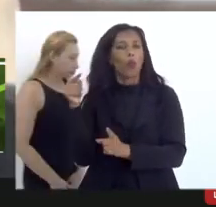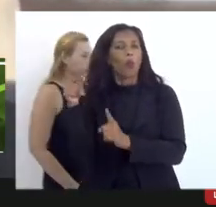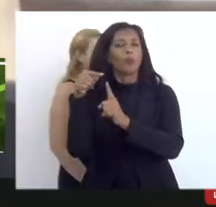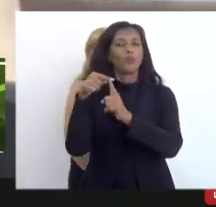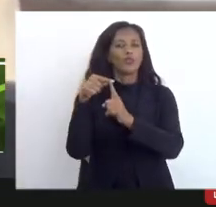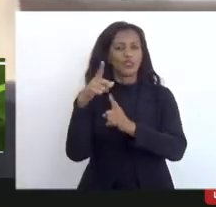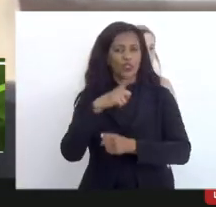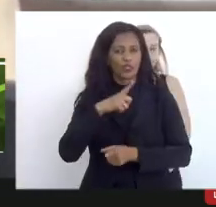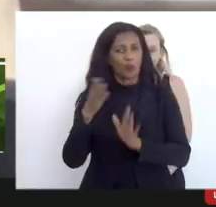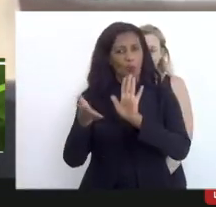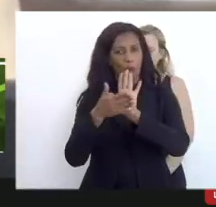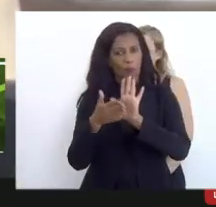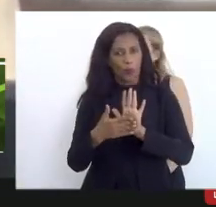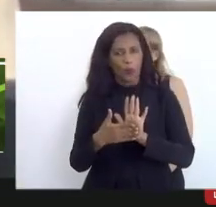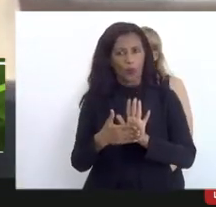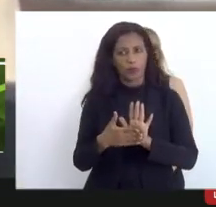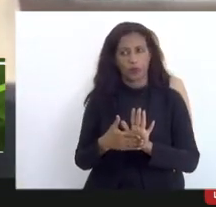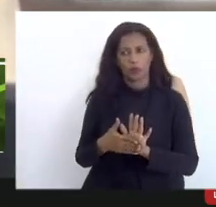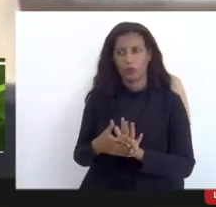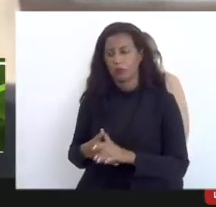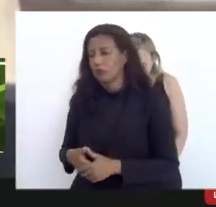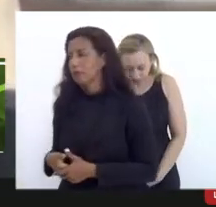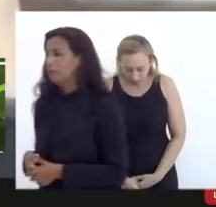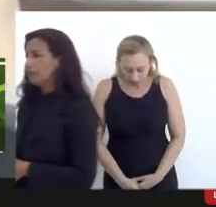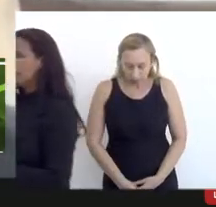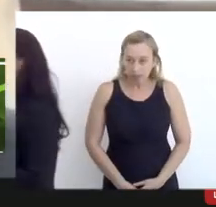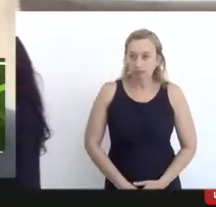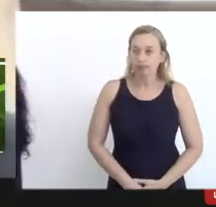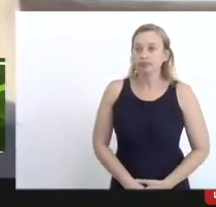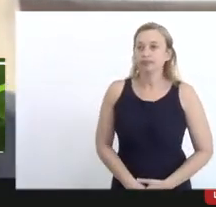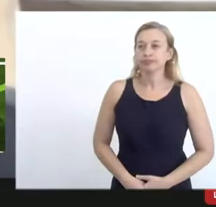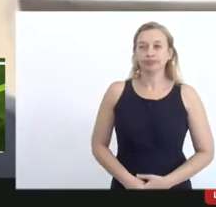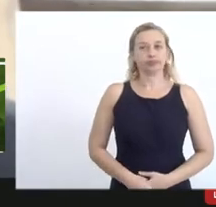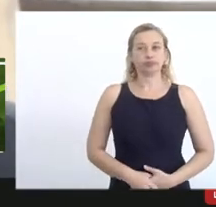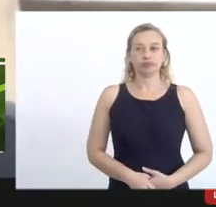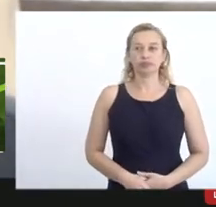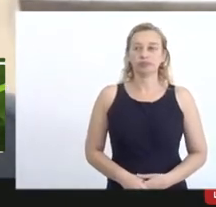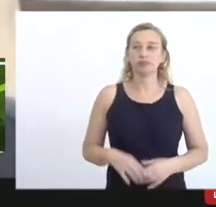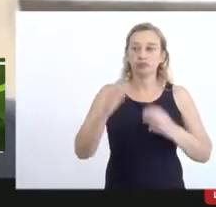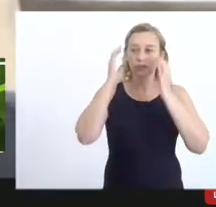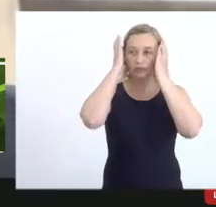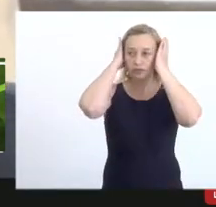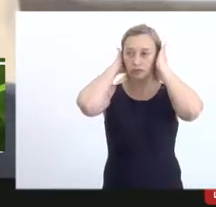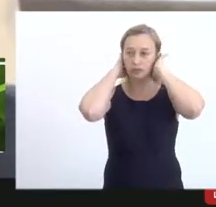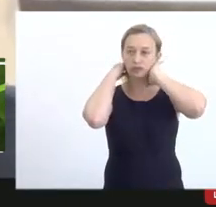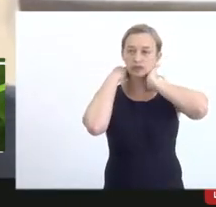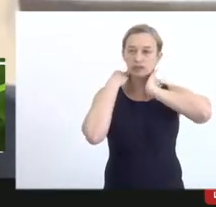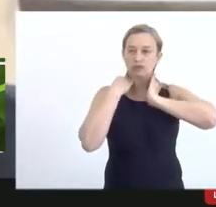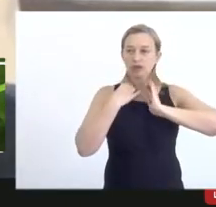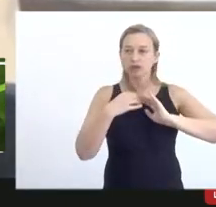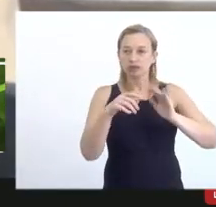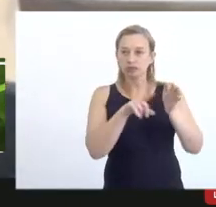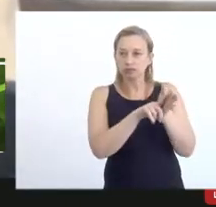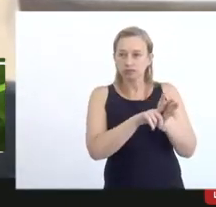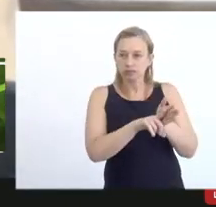objetivos que ele propôs na hora que o desembolso foi feito aí a gente vai vai para a análise financeira